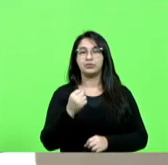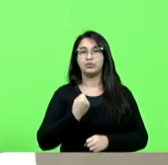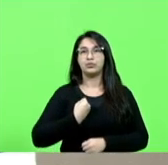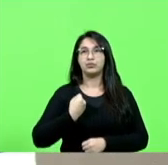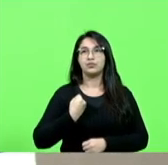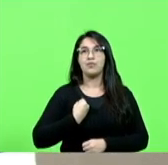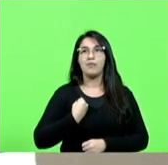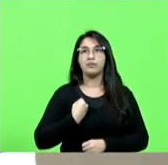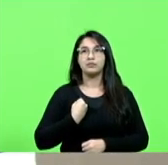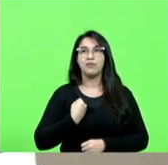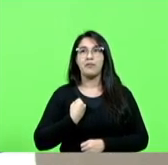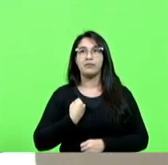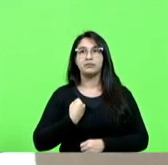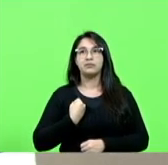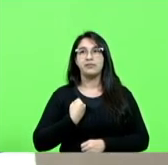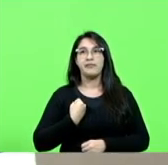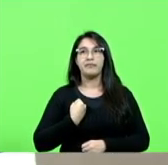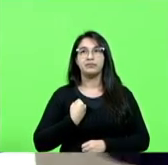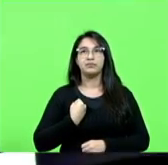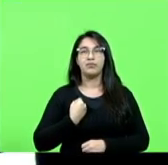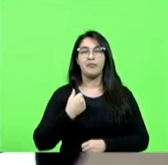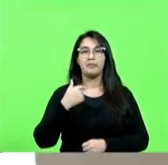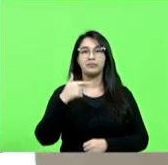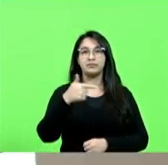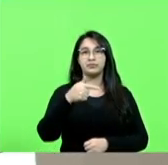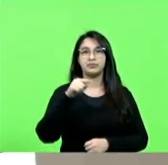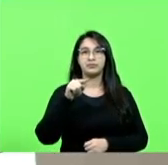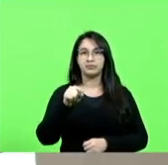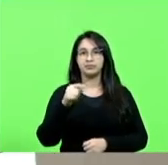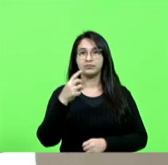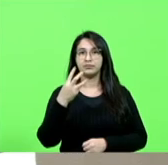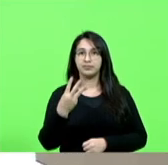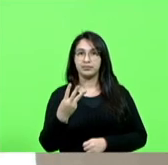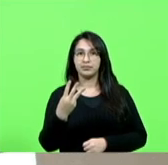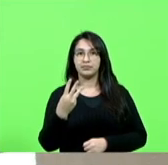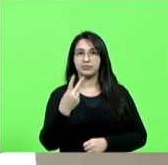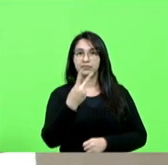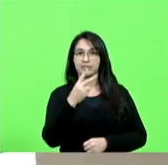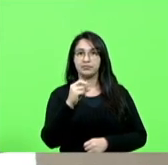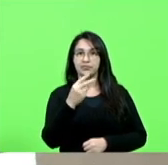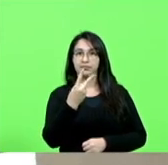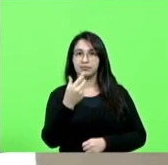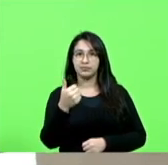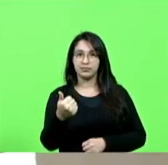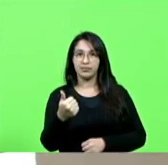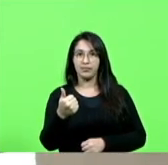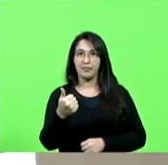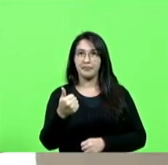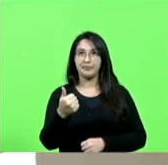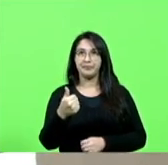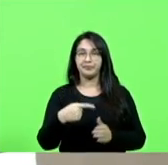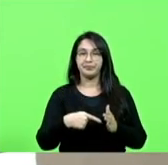7.3 de 2021, segundo turno.